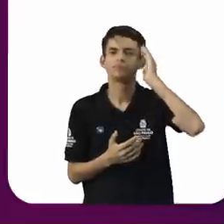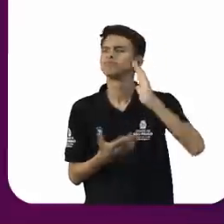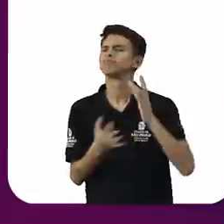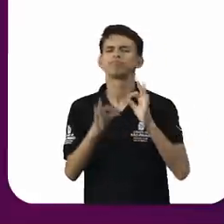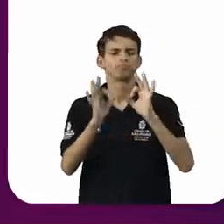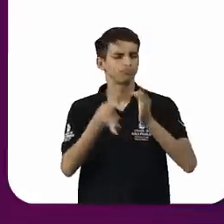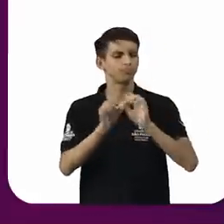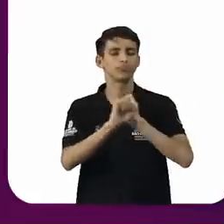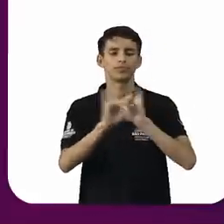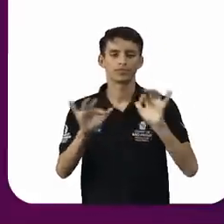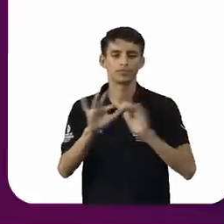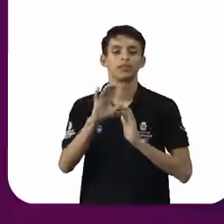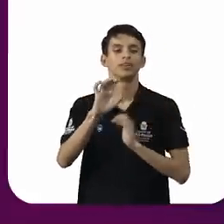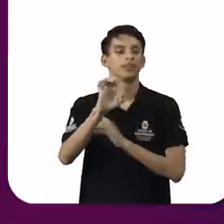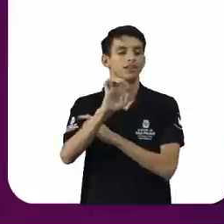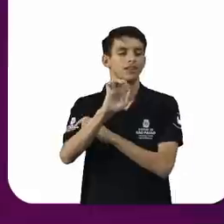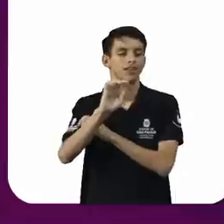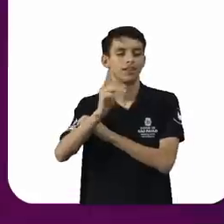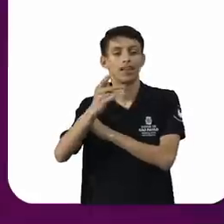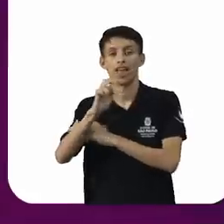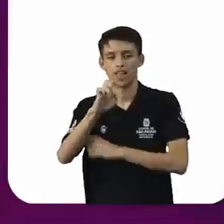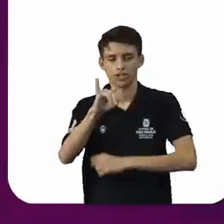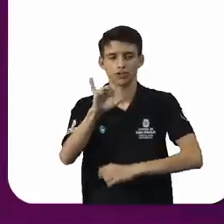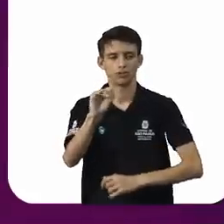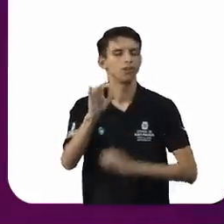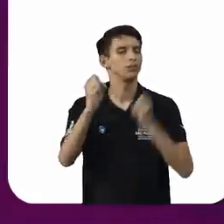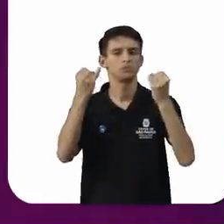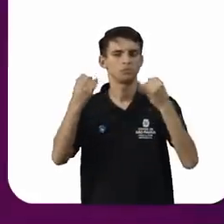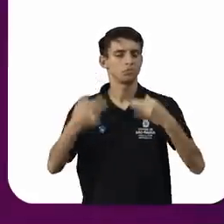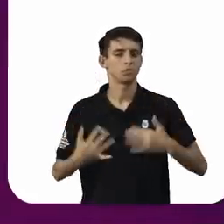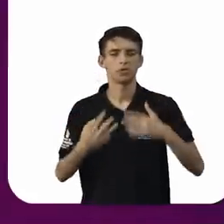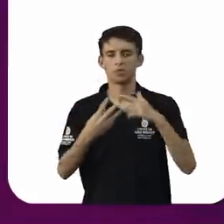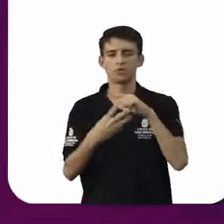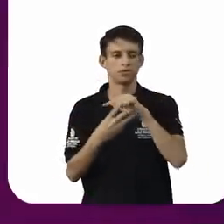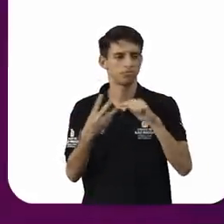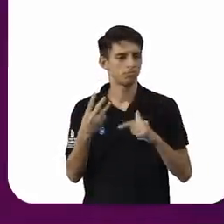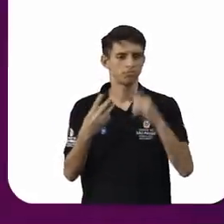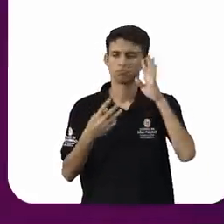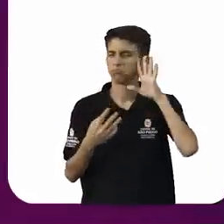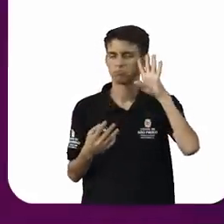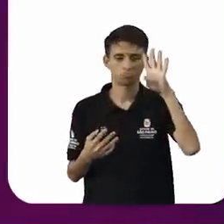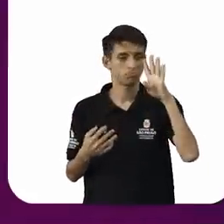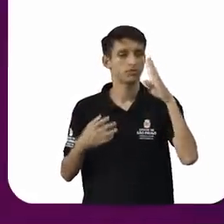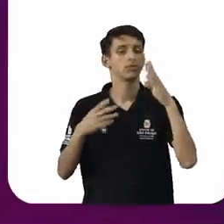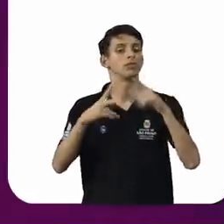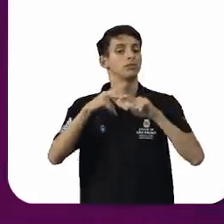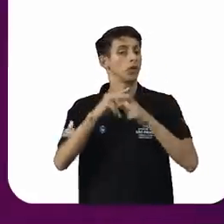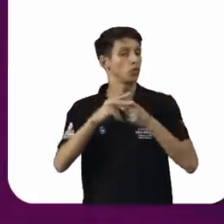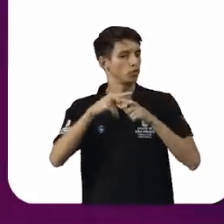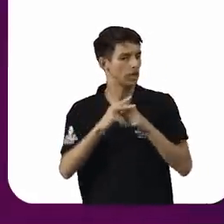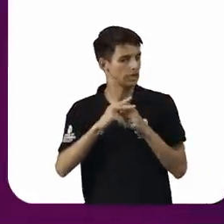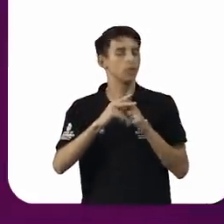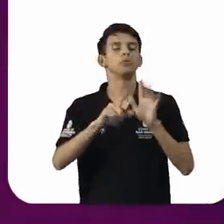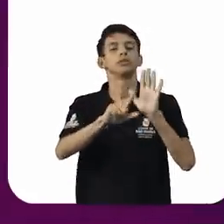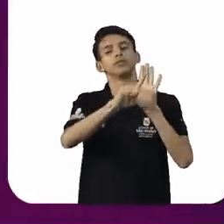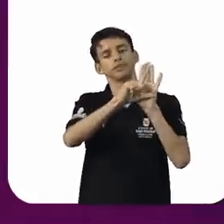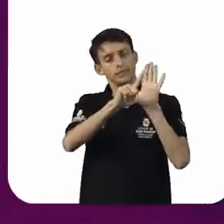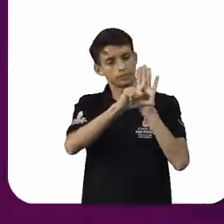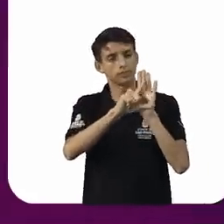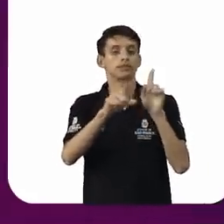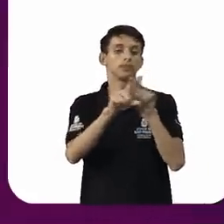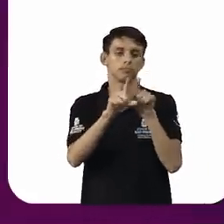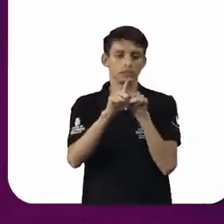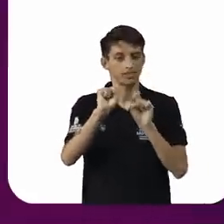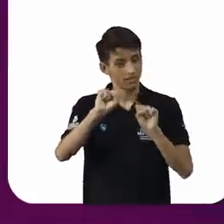o doutor Edio trouxe três dimensões fundamentais para a manutenção da democracia e para a